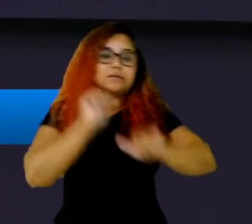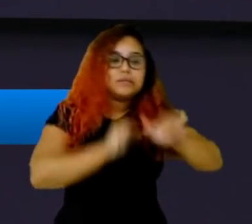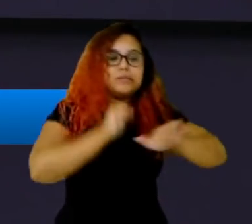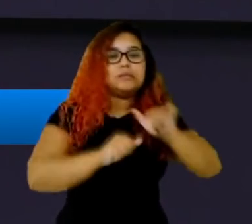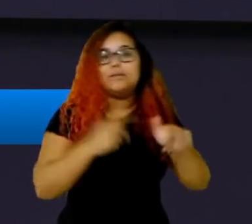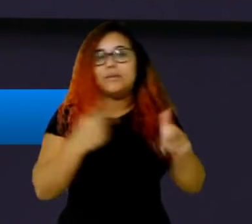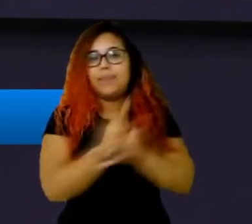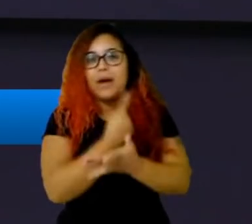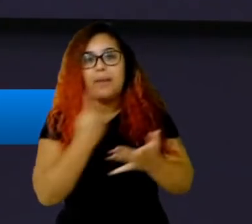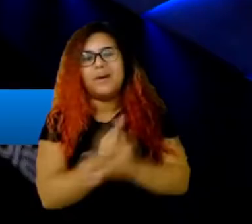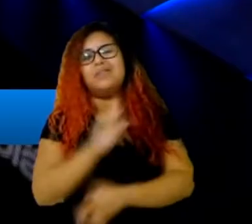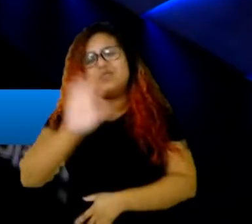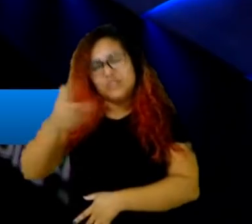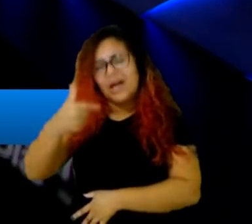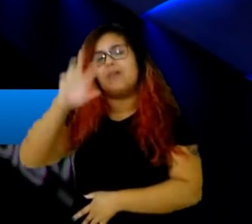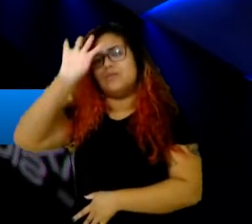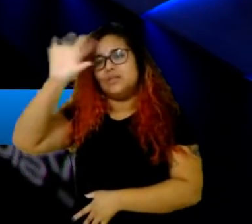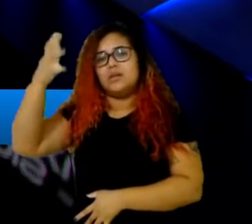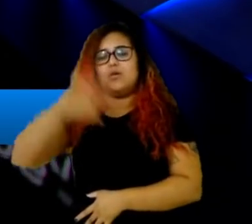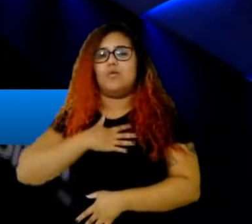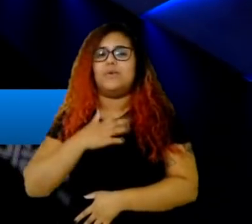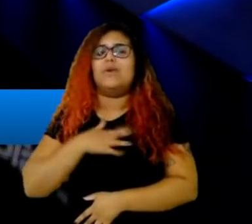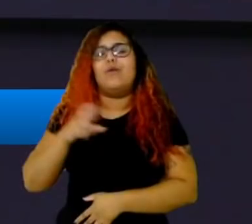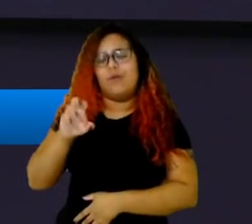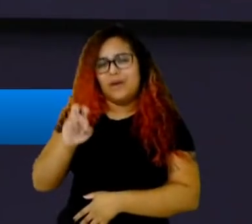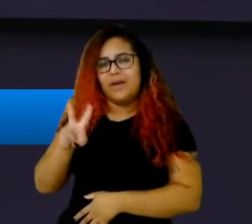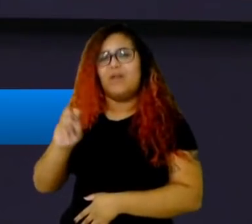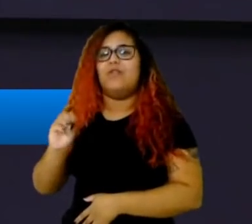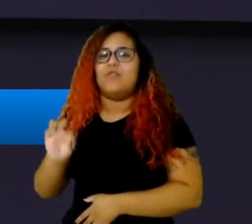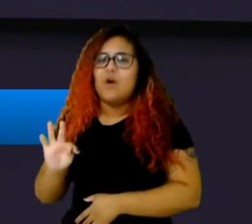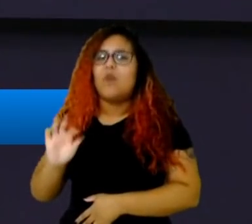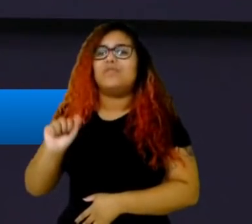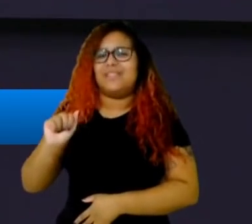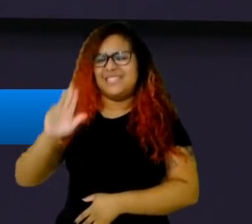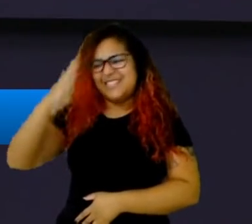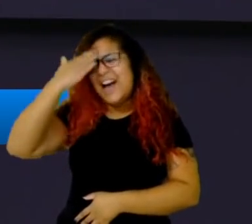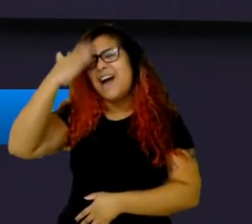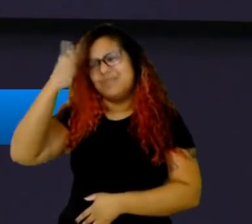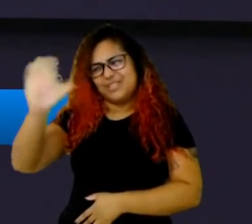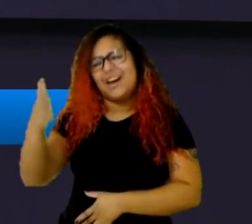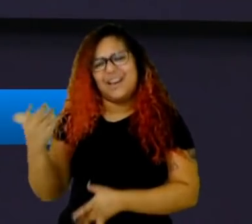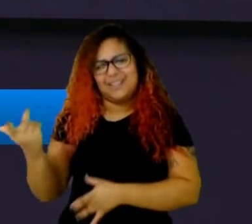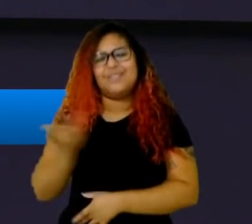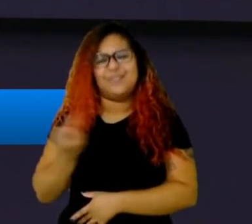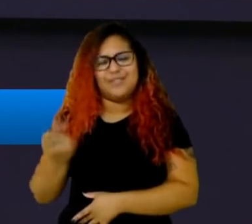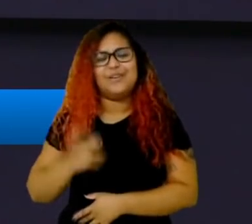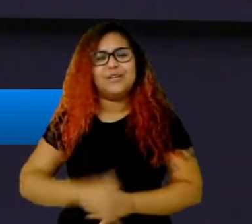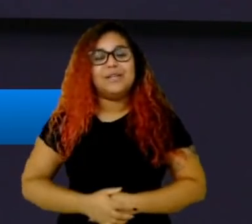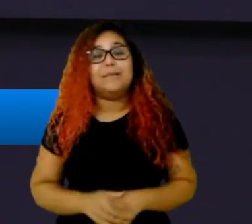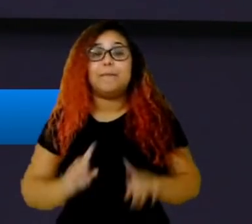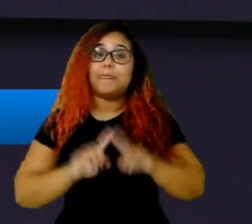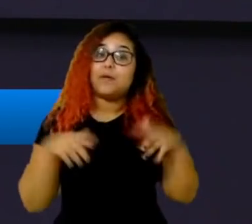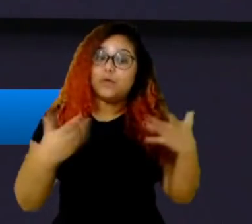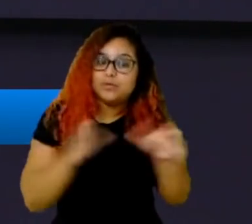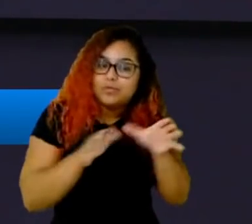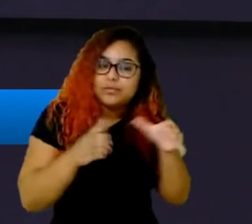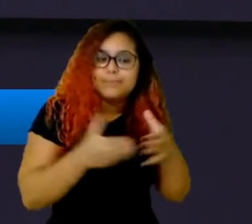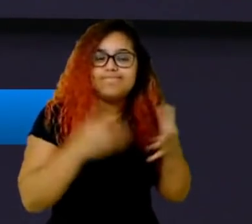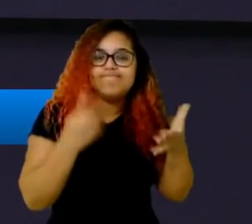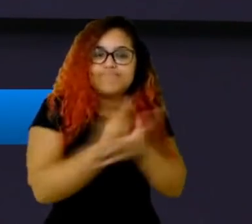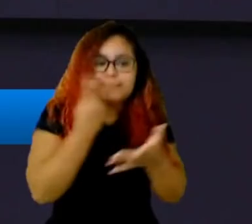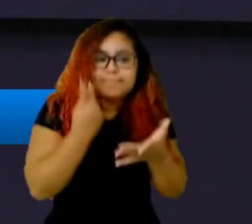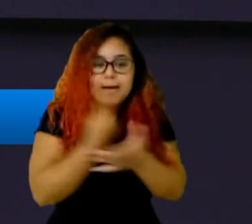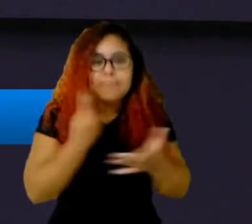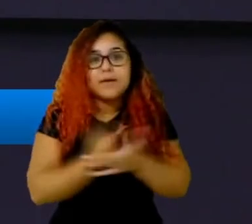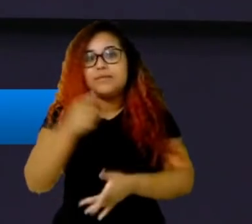o Robotian sabe, a passou por dificuldades também, né, e é difícil quando começa tudo a dar errado, você não sabe exatamente o caminho que você tem que seguir,